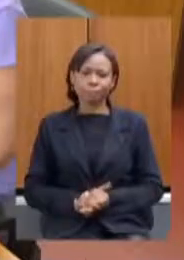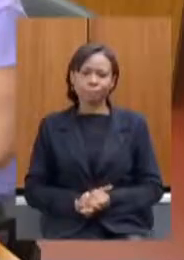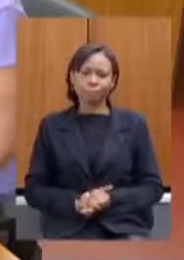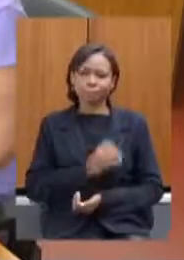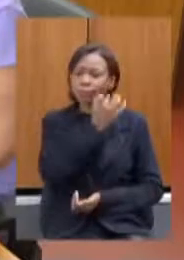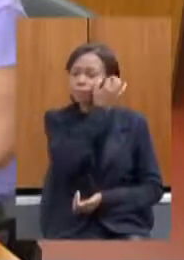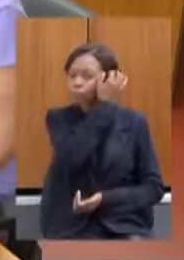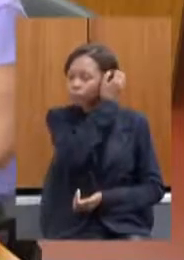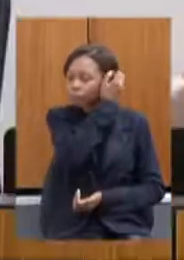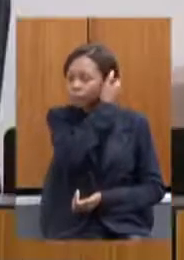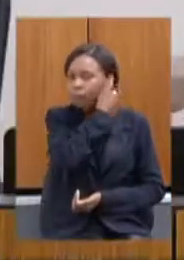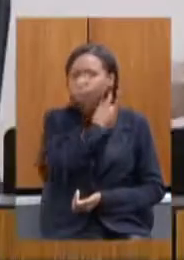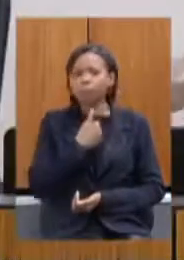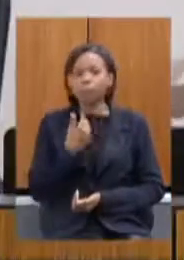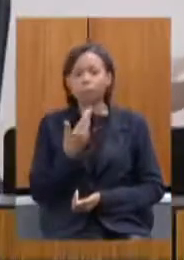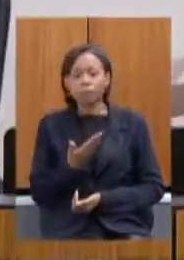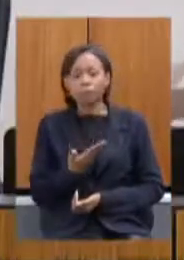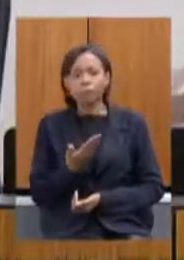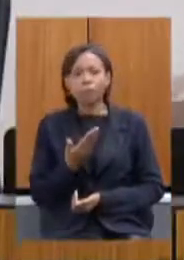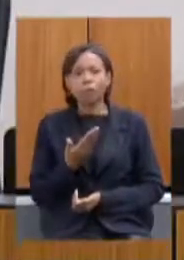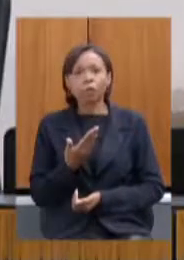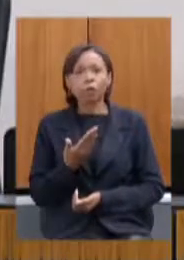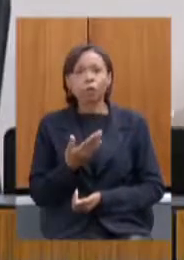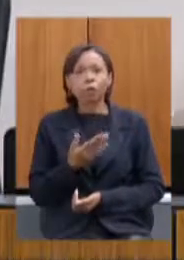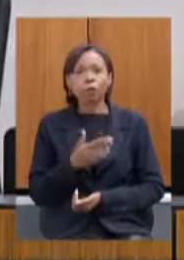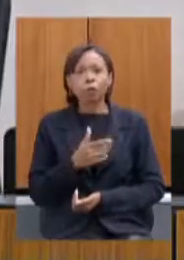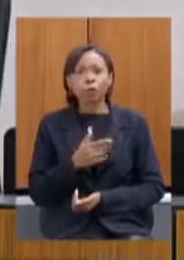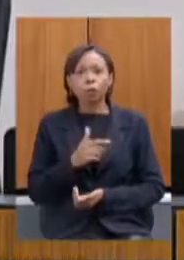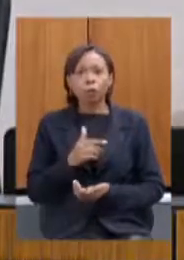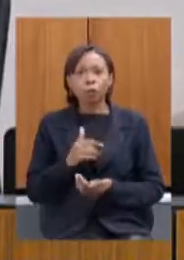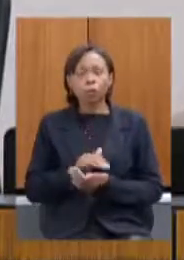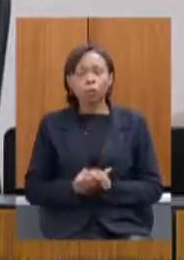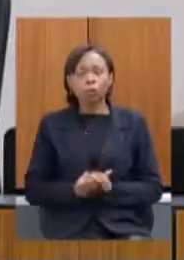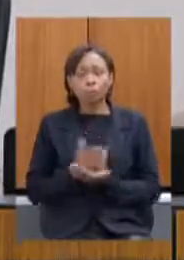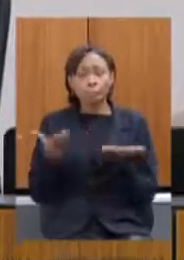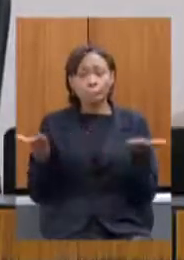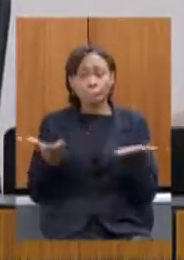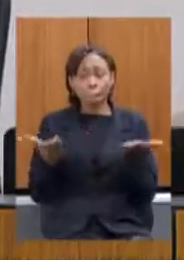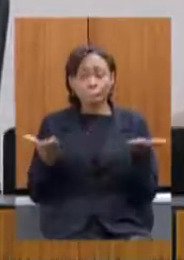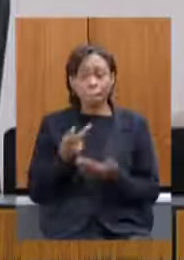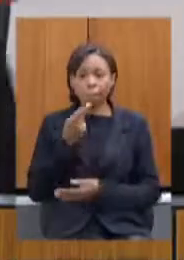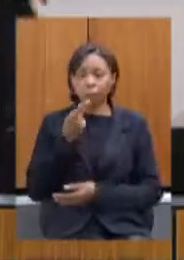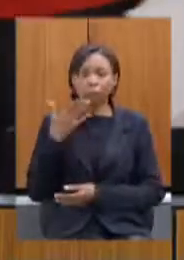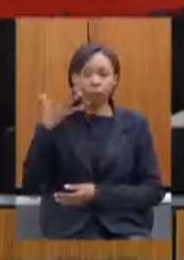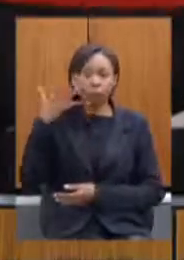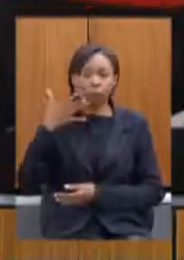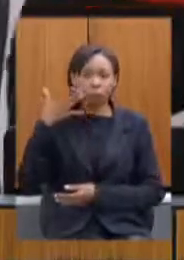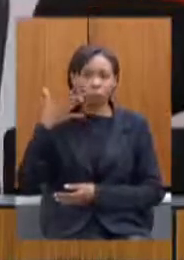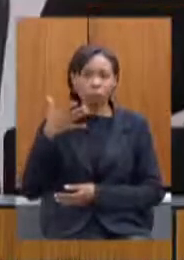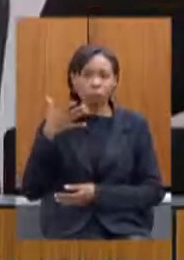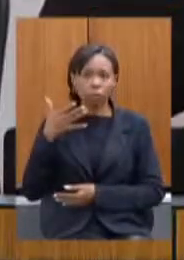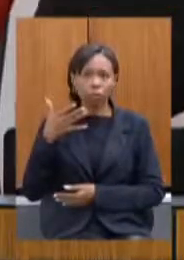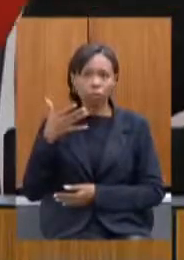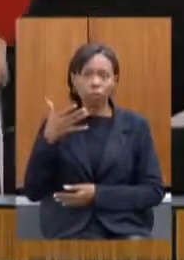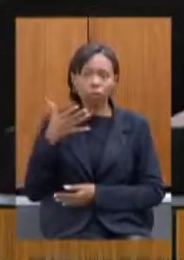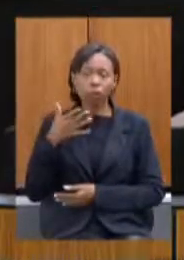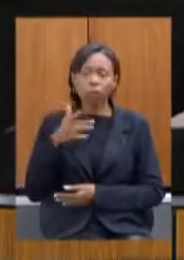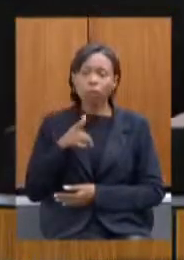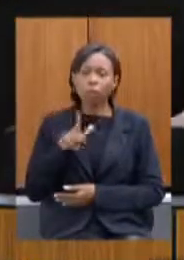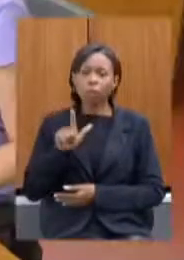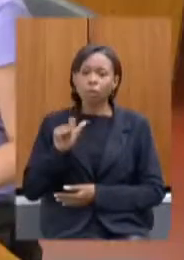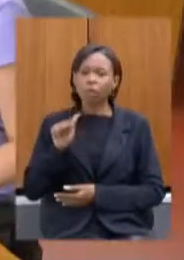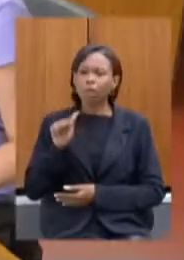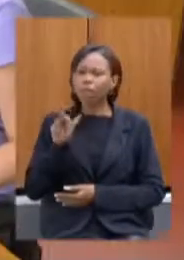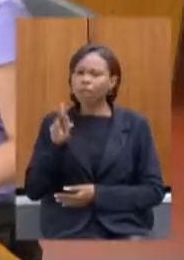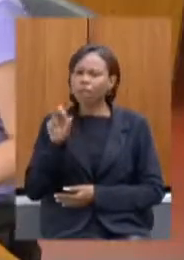deputado Gustavo Valadares não está presente agora no momento passa a fala ao deputado aliás desculpe deputada Laura